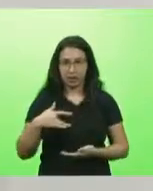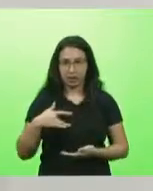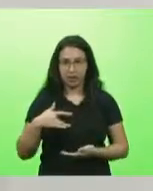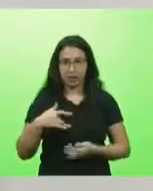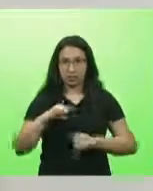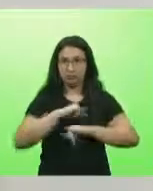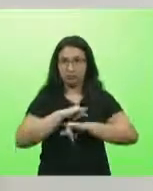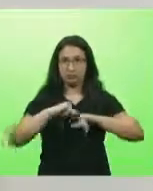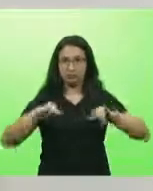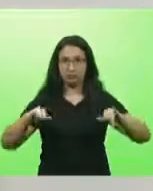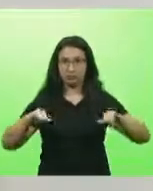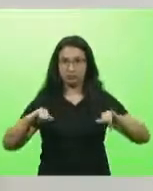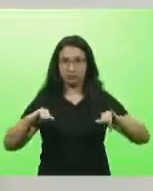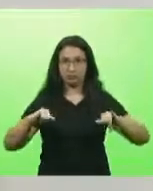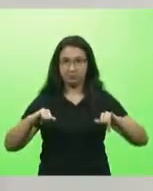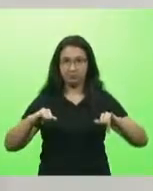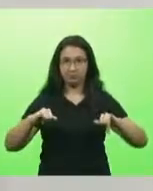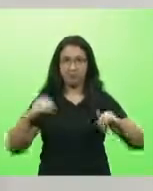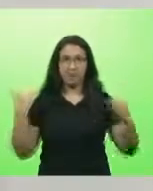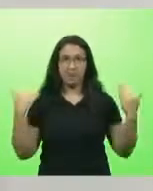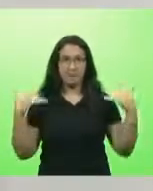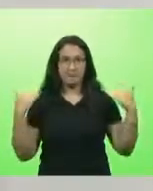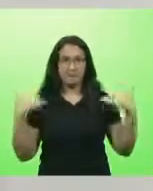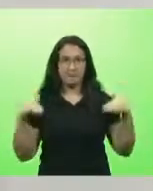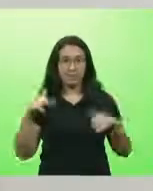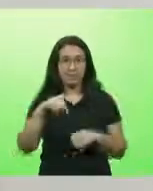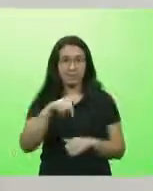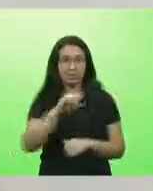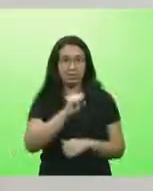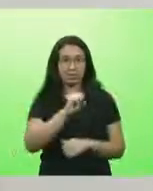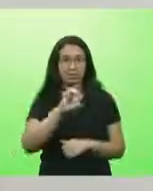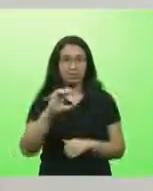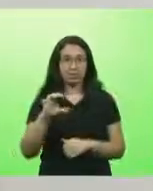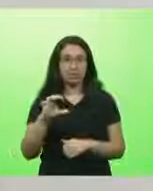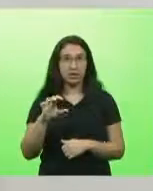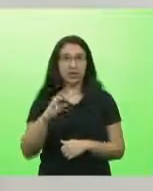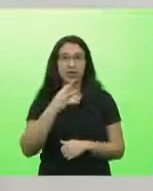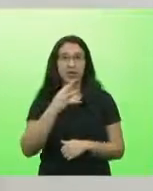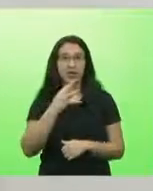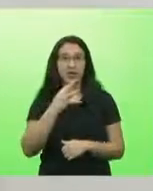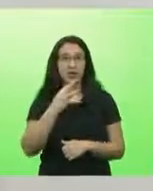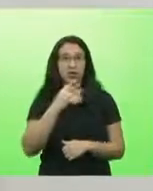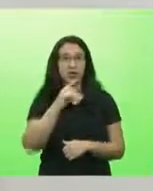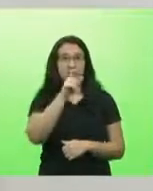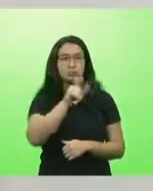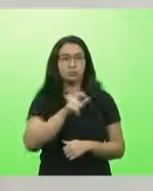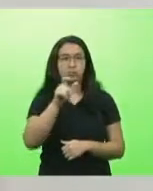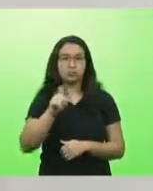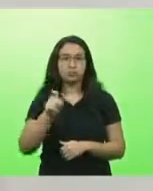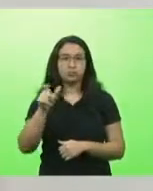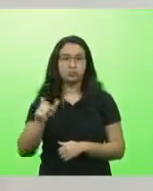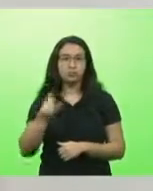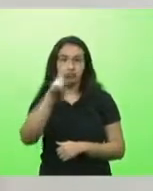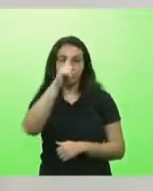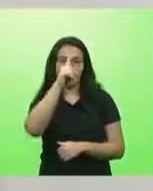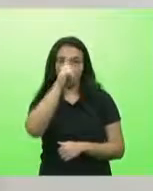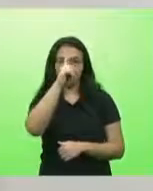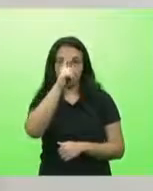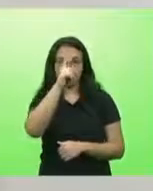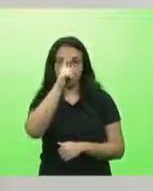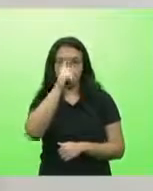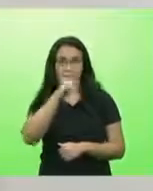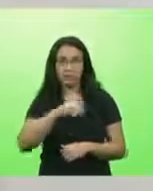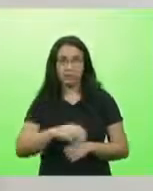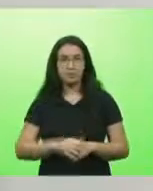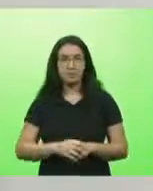anunciando um tour por Santa Catarina para conhecer a realidade dos hospitais catarinenses. Um tour